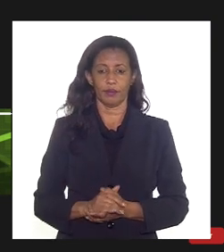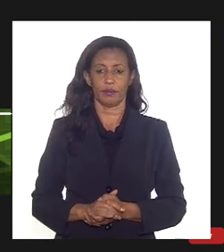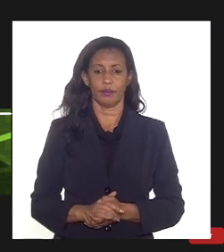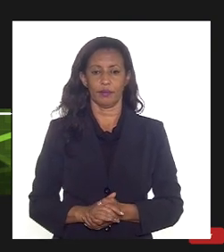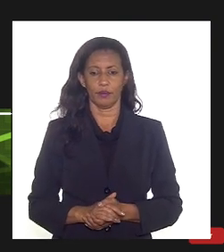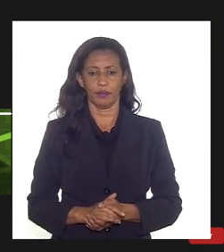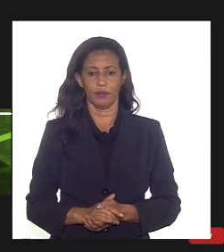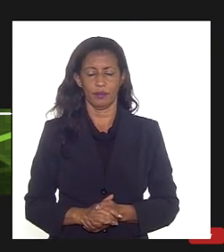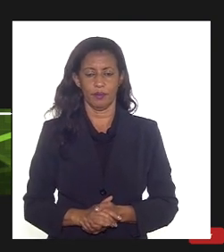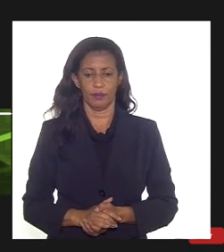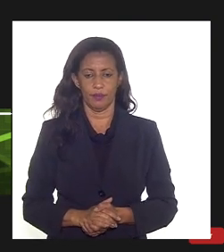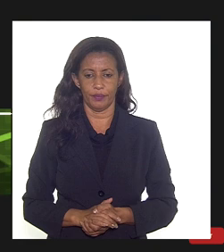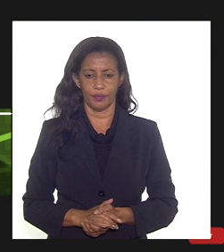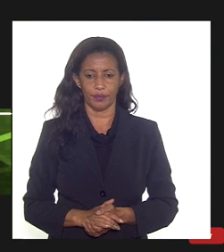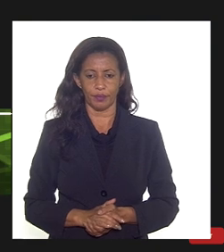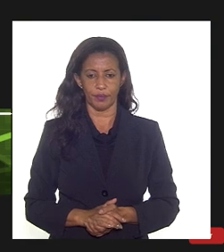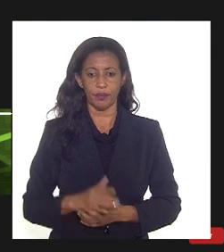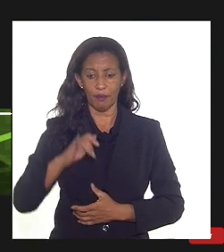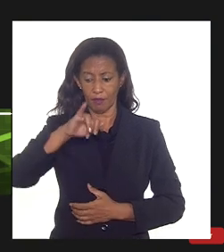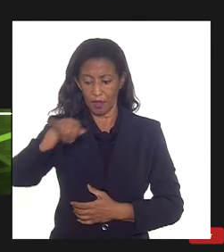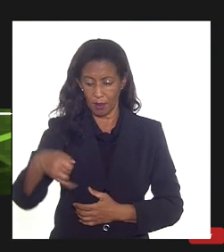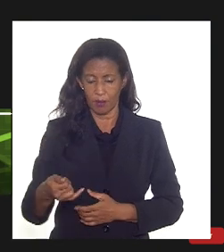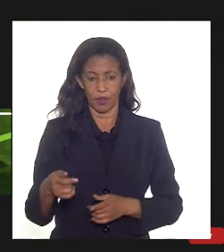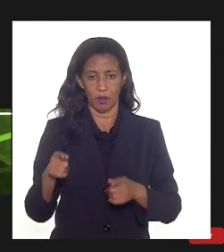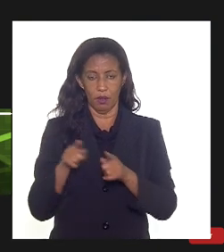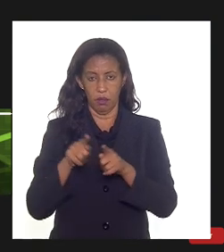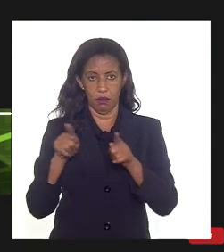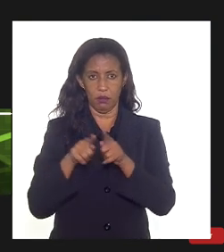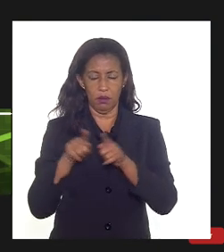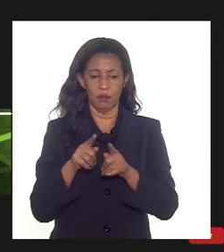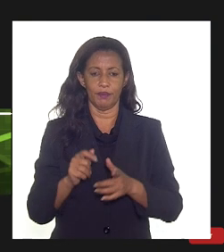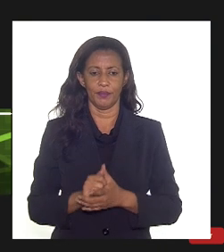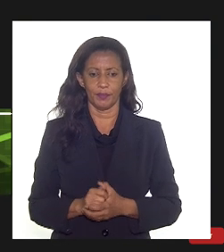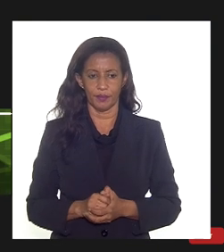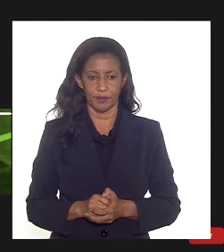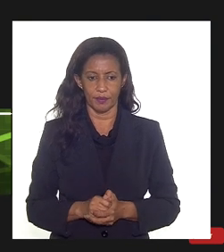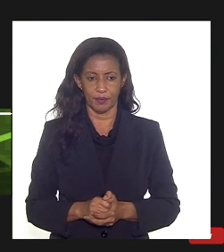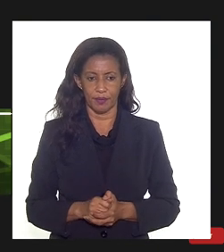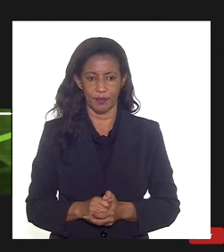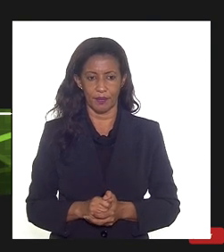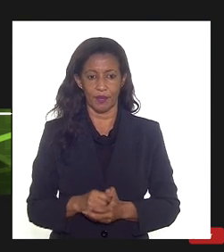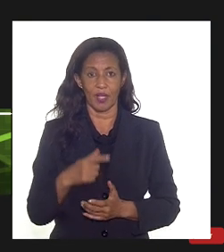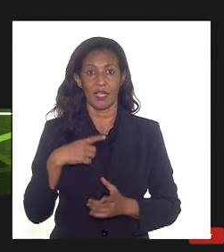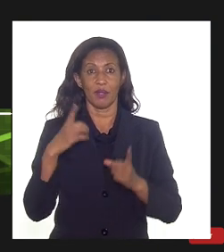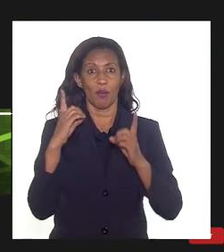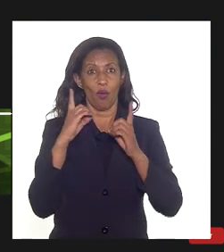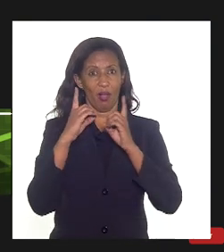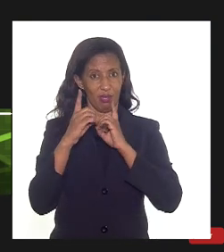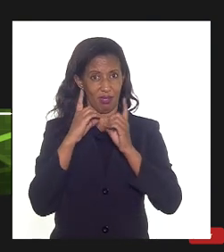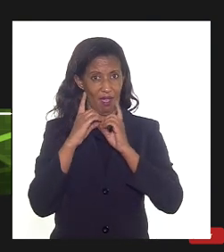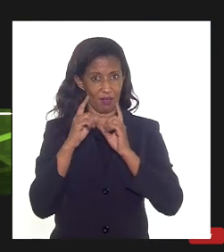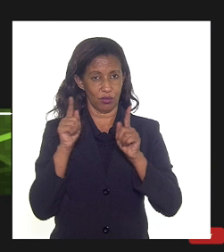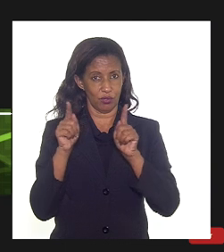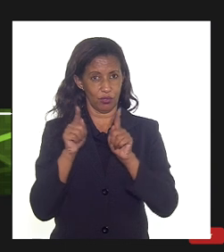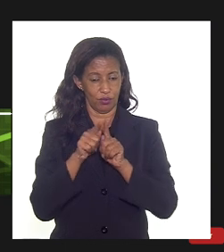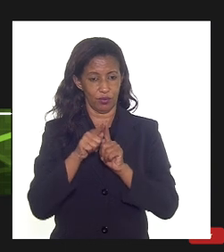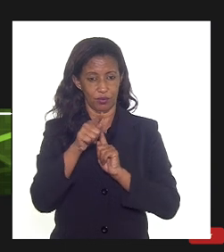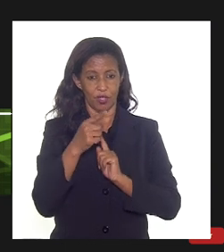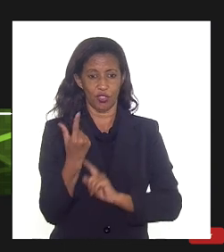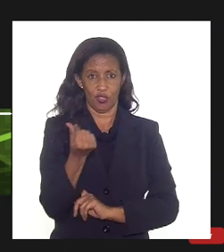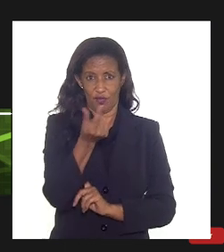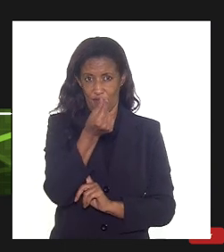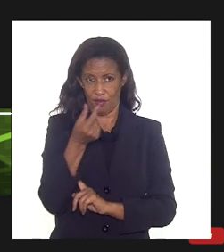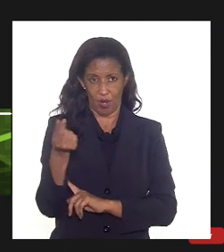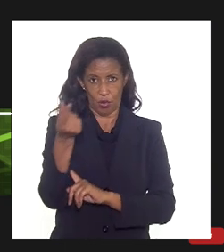tentei aqui abordar até aproveitando os slides que eu já possuí aqui e esse meu slide final aqui da parte de preço é para